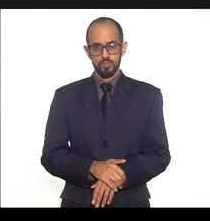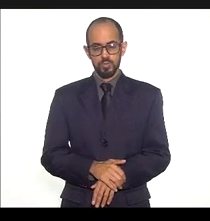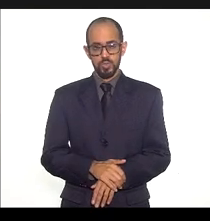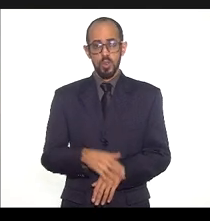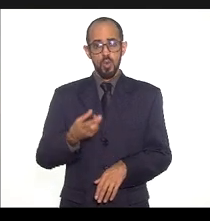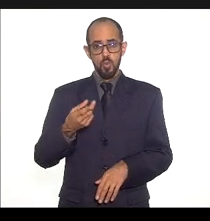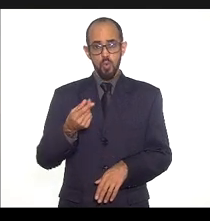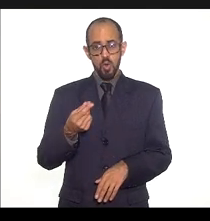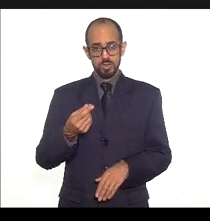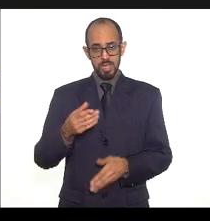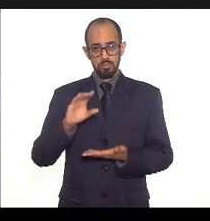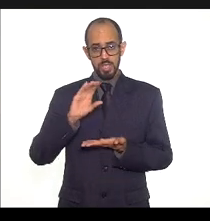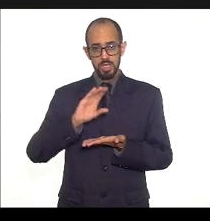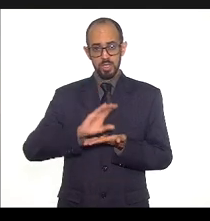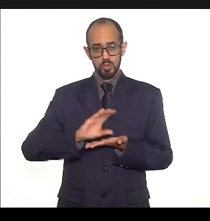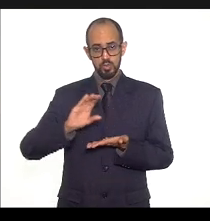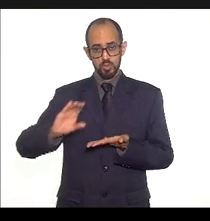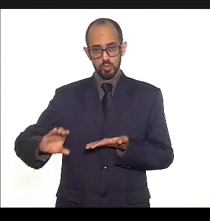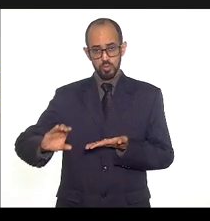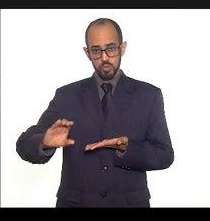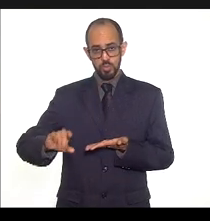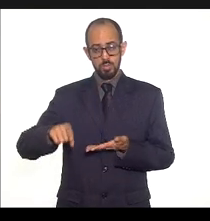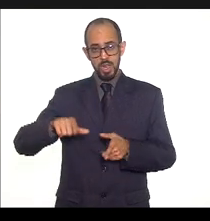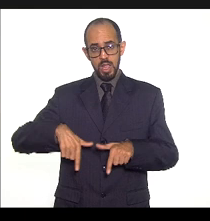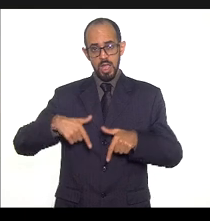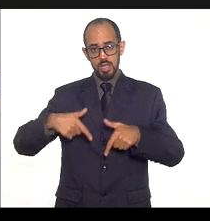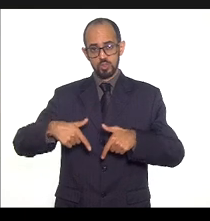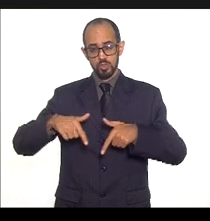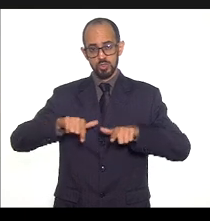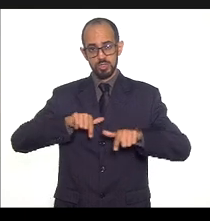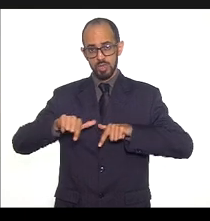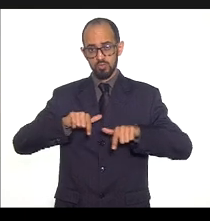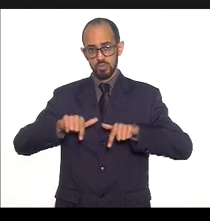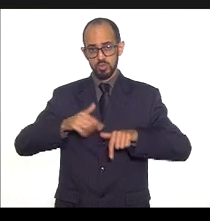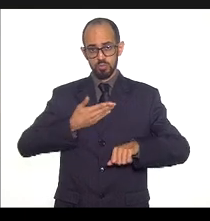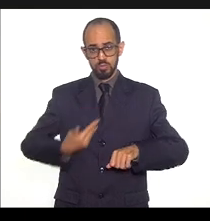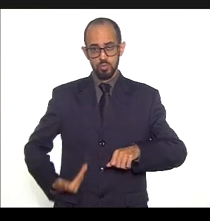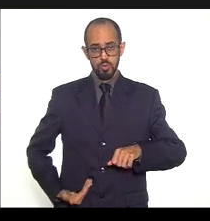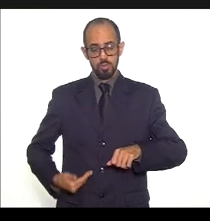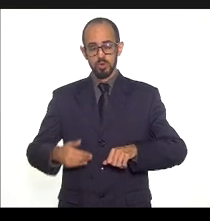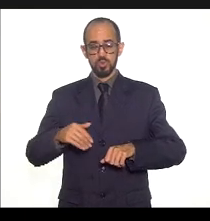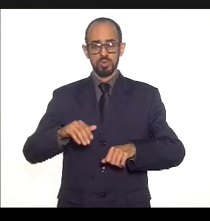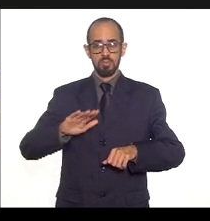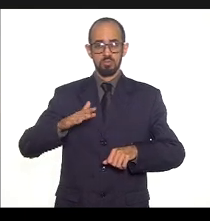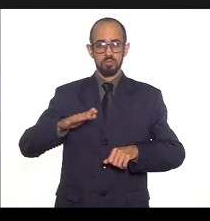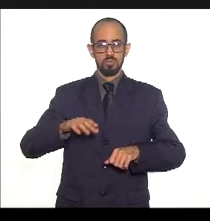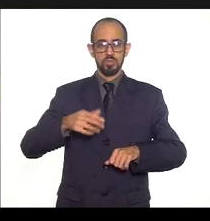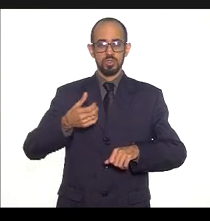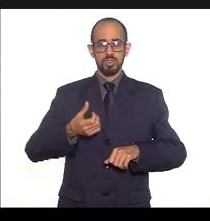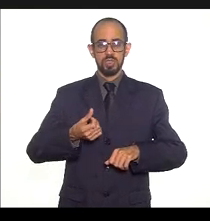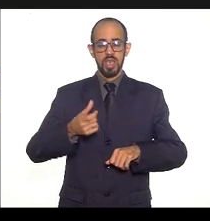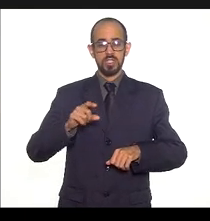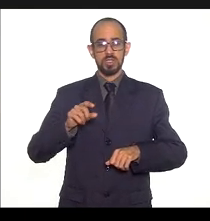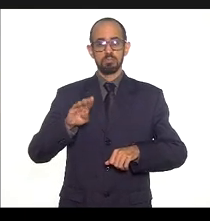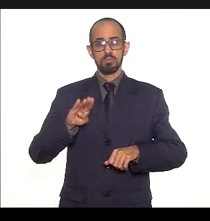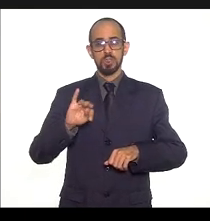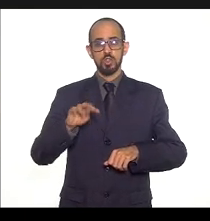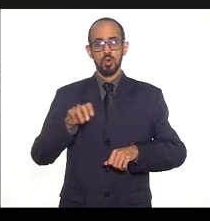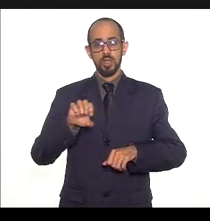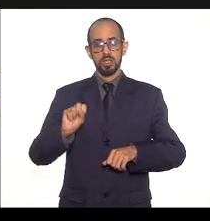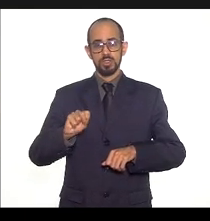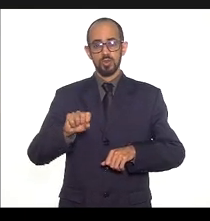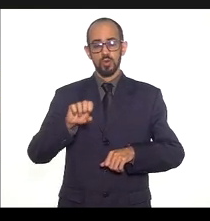orçamentária atualizada destinada a ações e serviços públicos de saúde está estimada em 6 bilhões 86